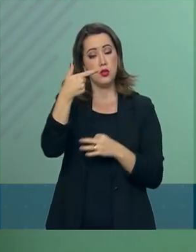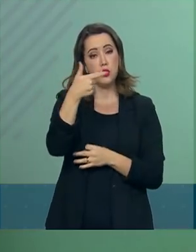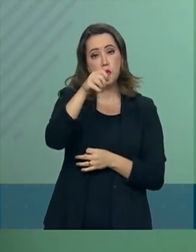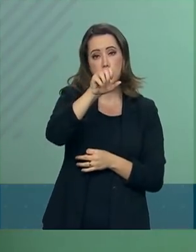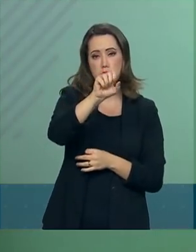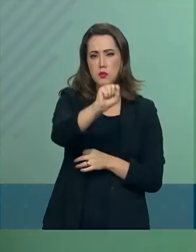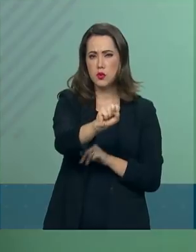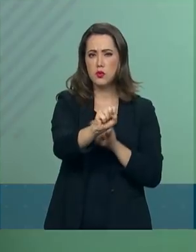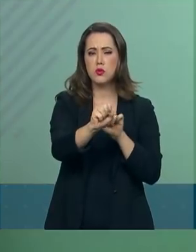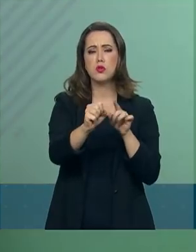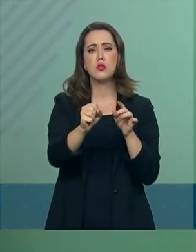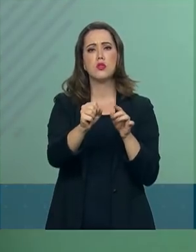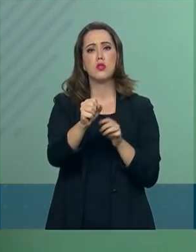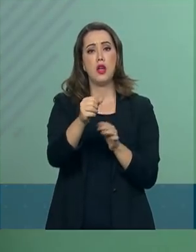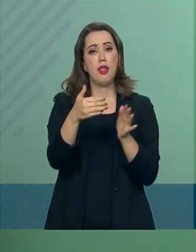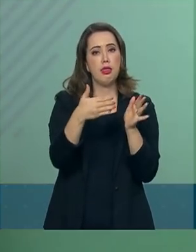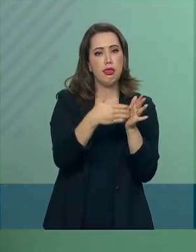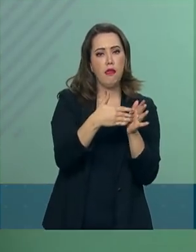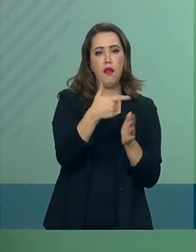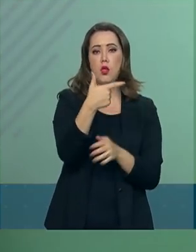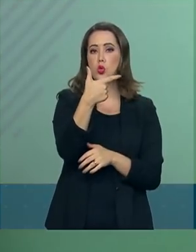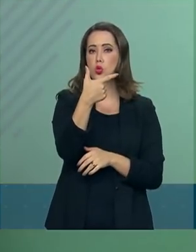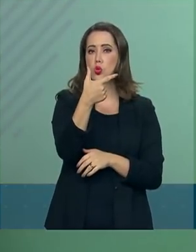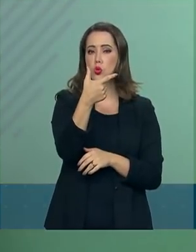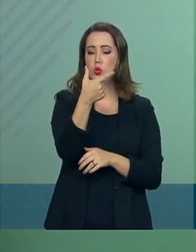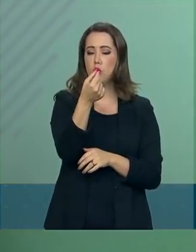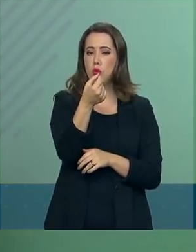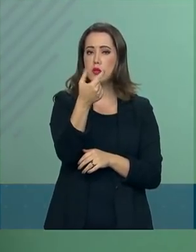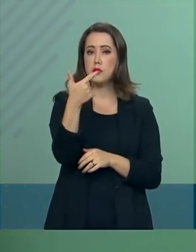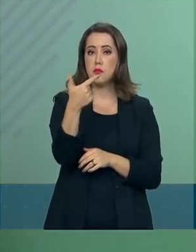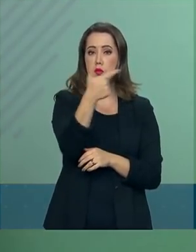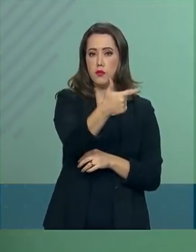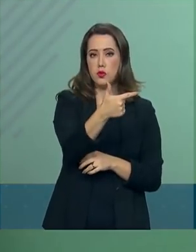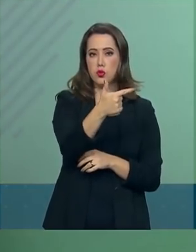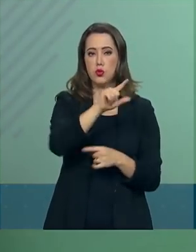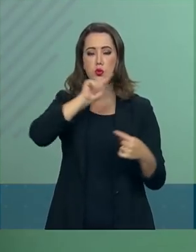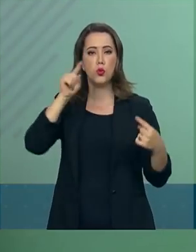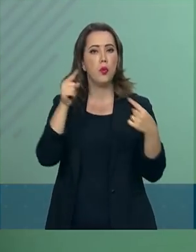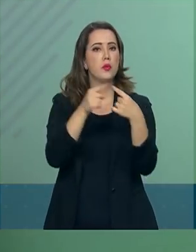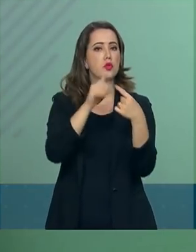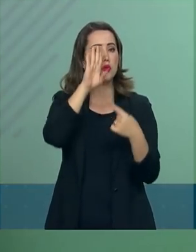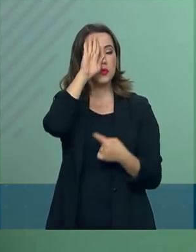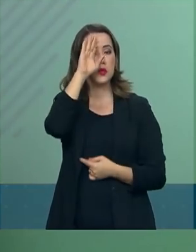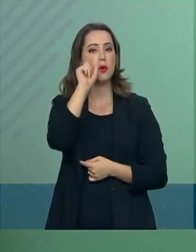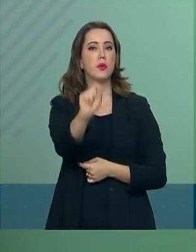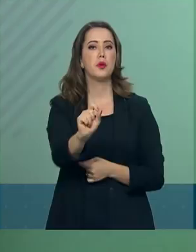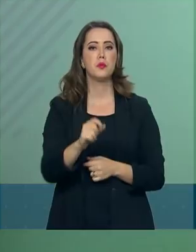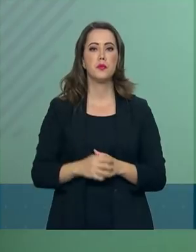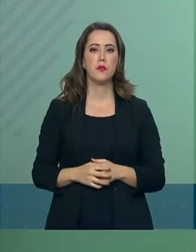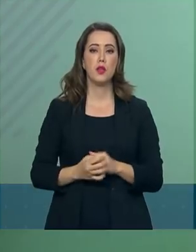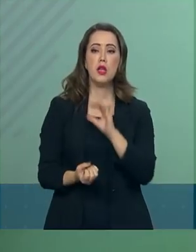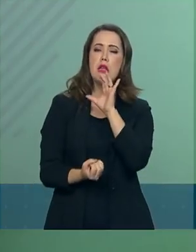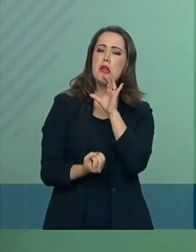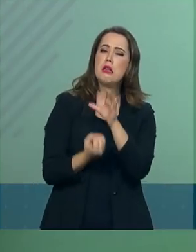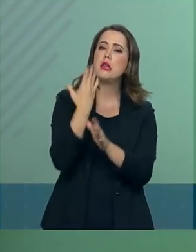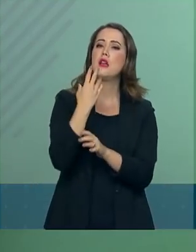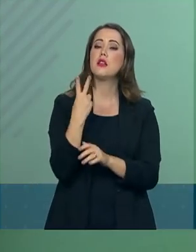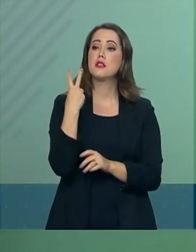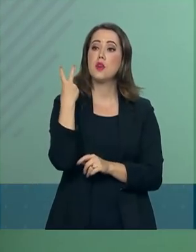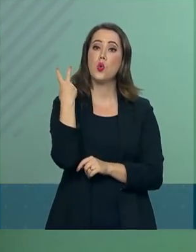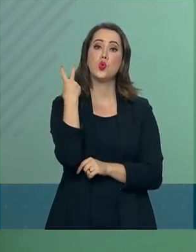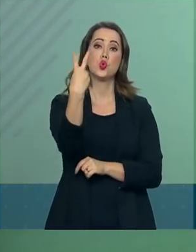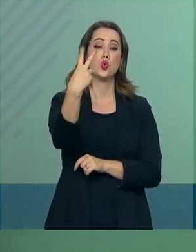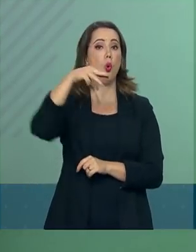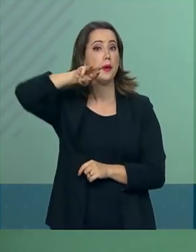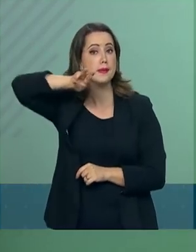-2022. Tem como principais metas criação de 2 milhões